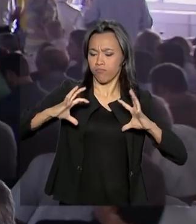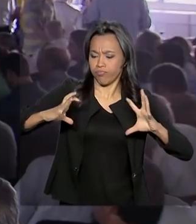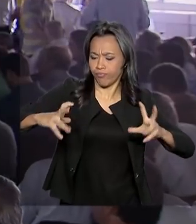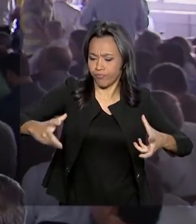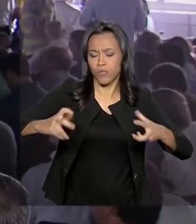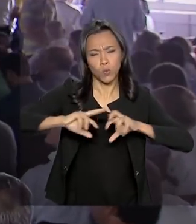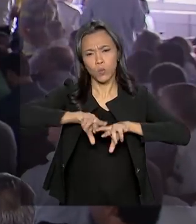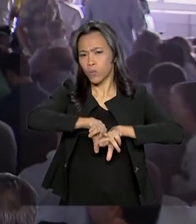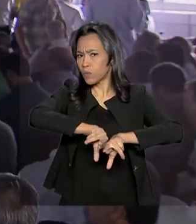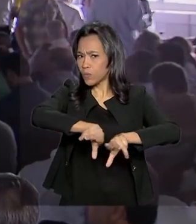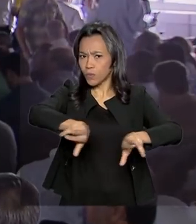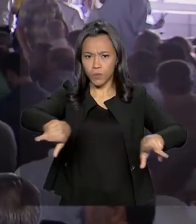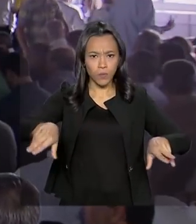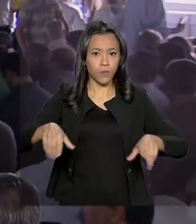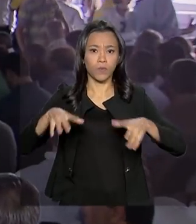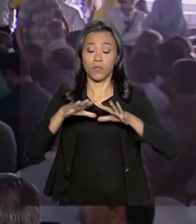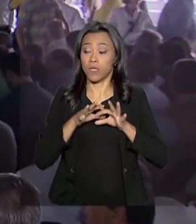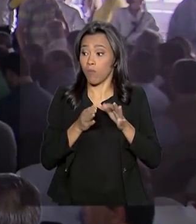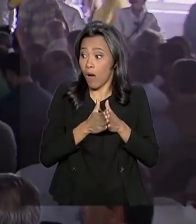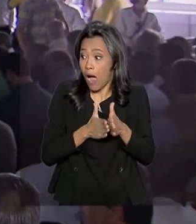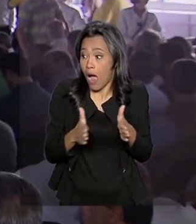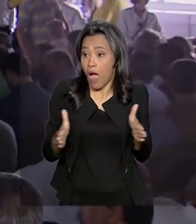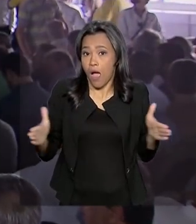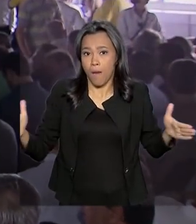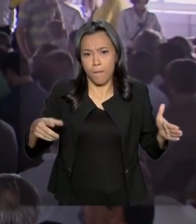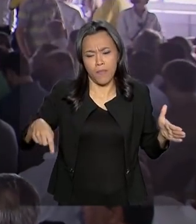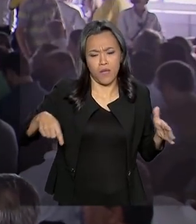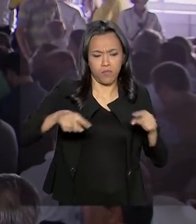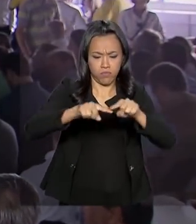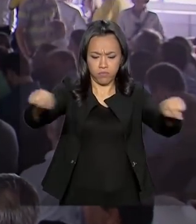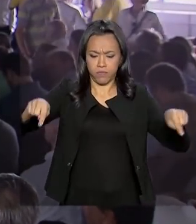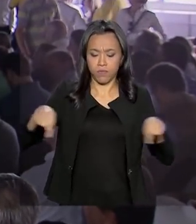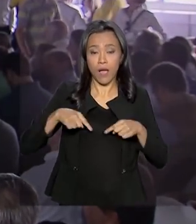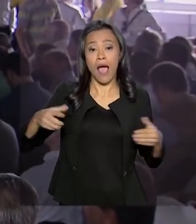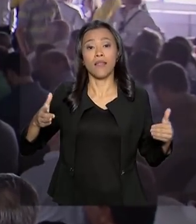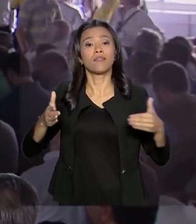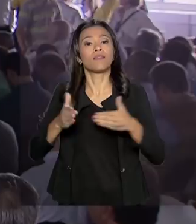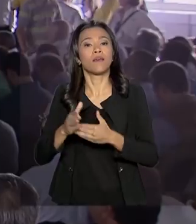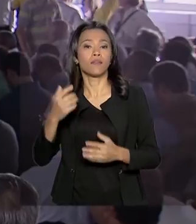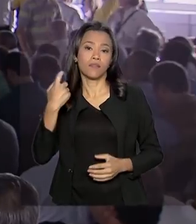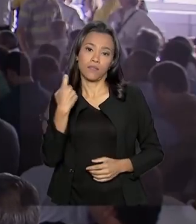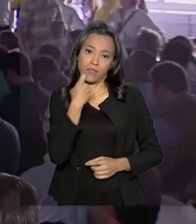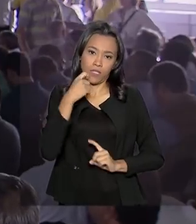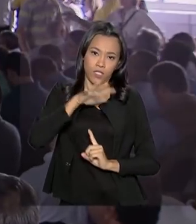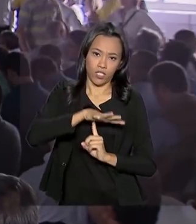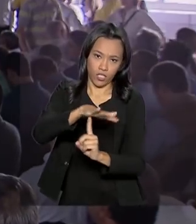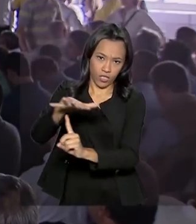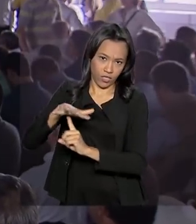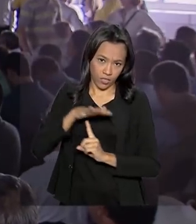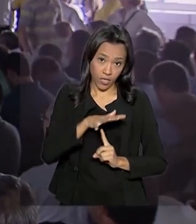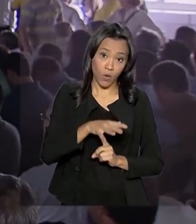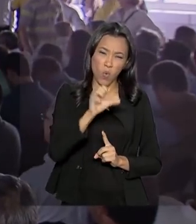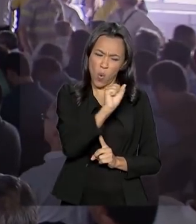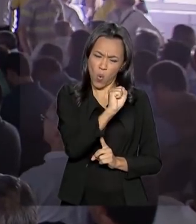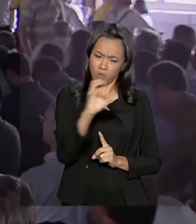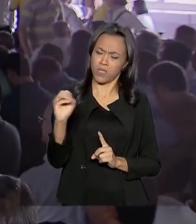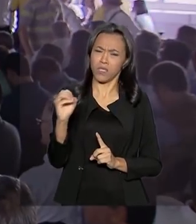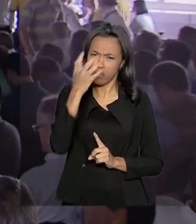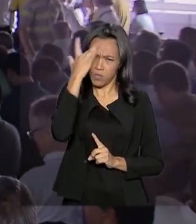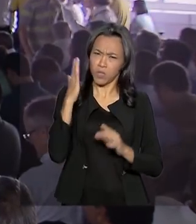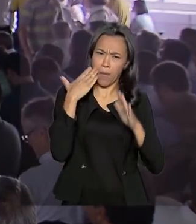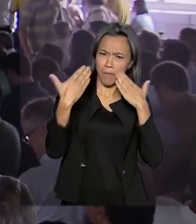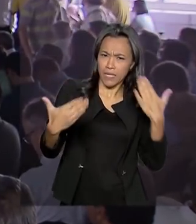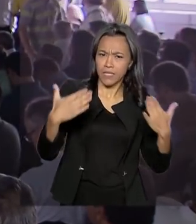520 mil metros quadrados. A feira vai até sexta-feira, com 800 expositores do Brasil e de fora. E a